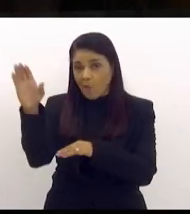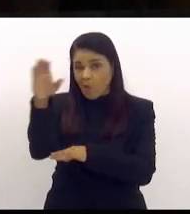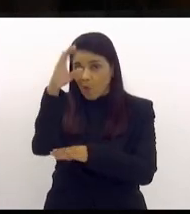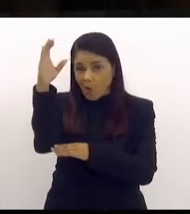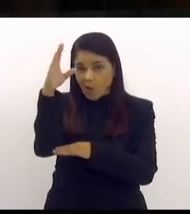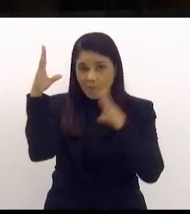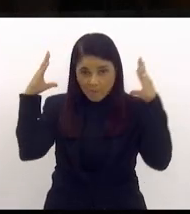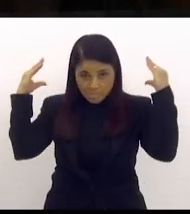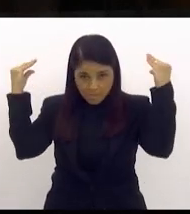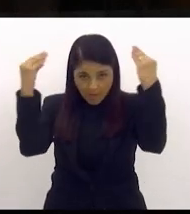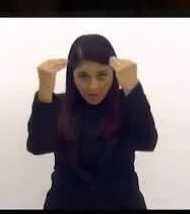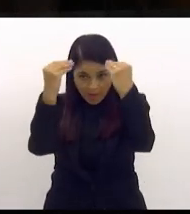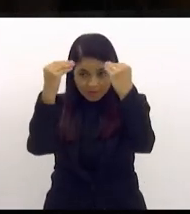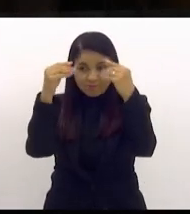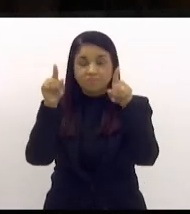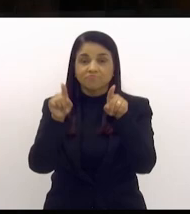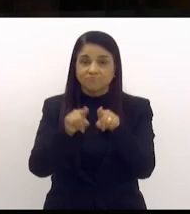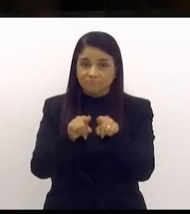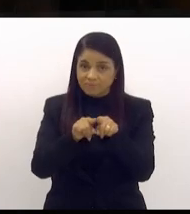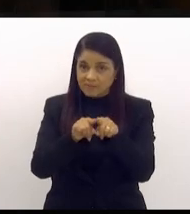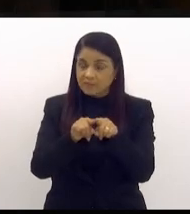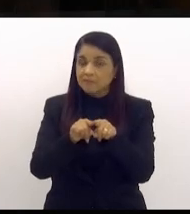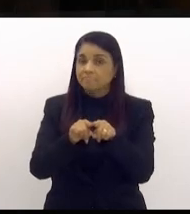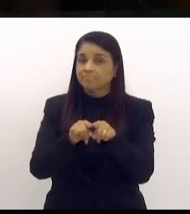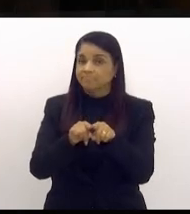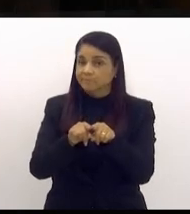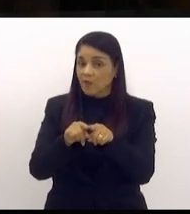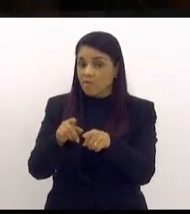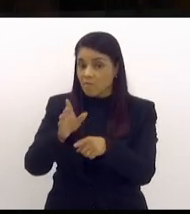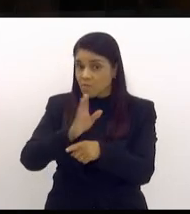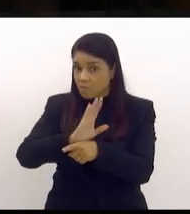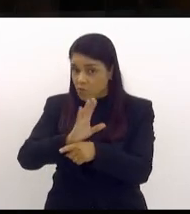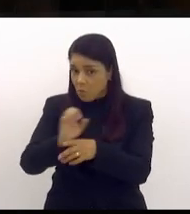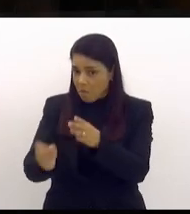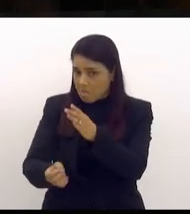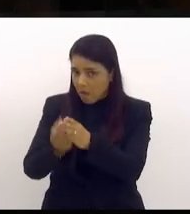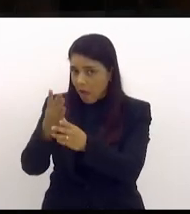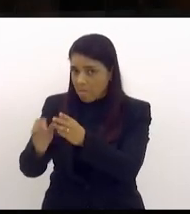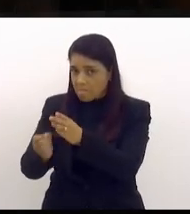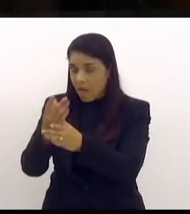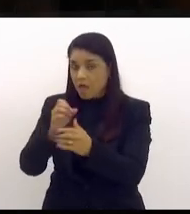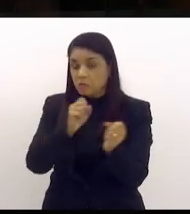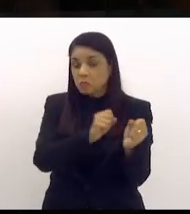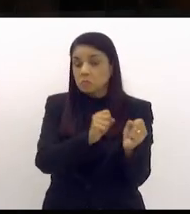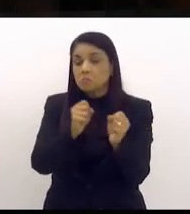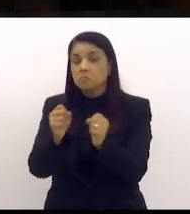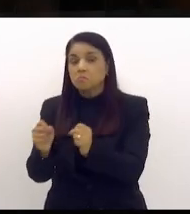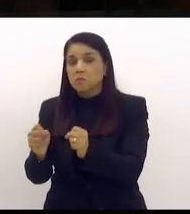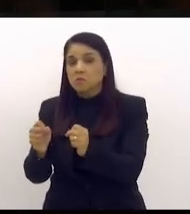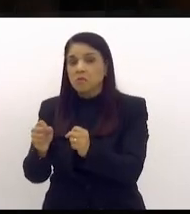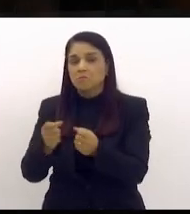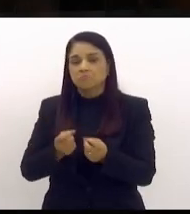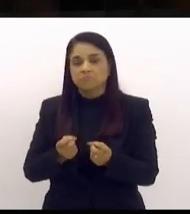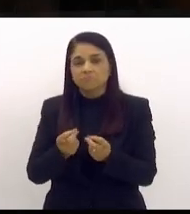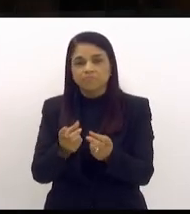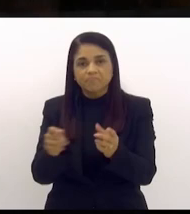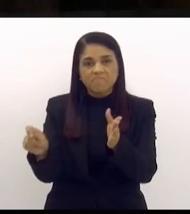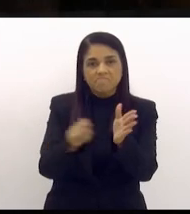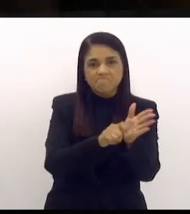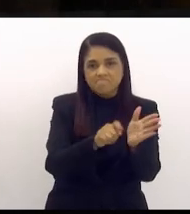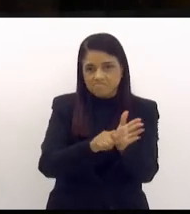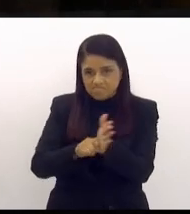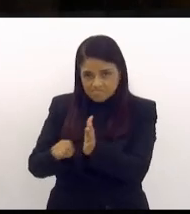México, onde gerou-se tantos filmes sobre o poder dos narcos traficantes.